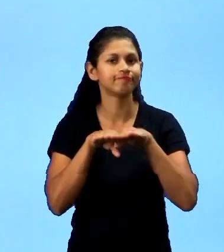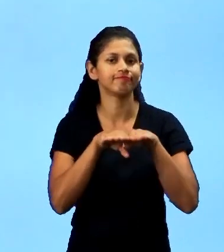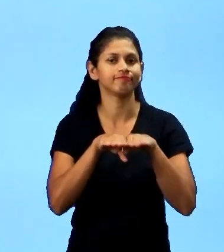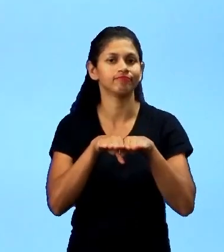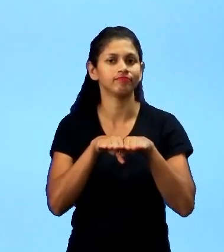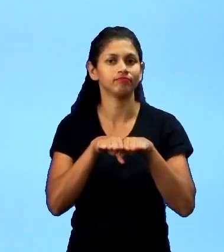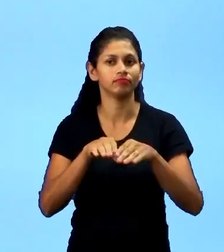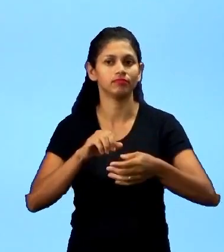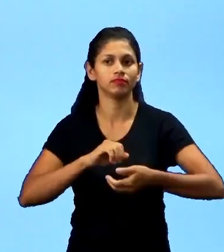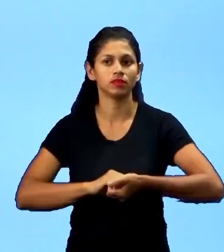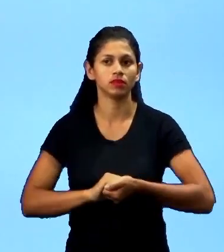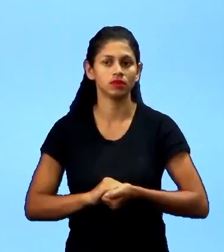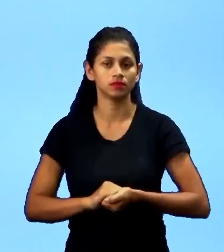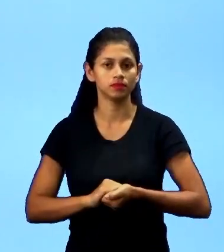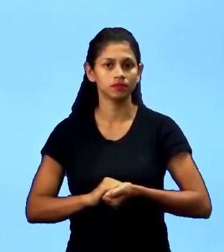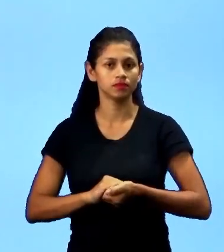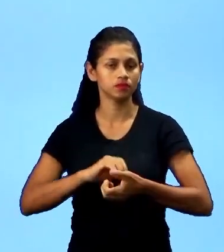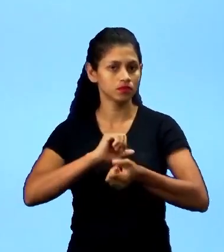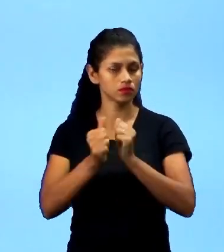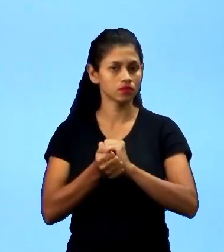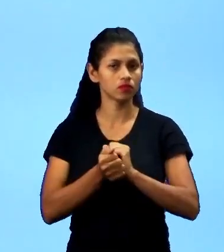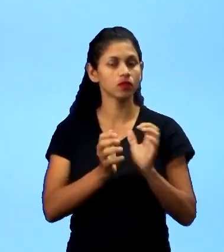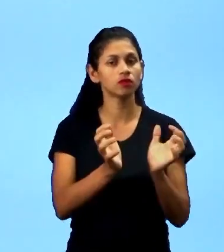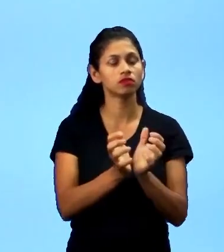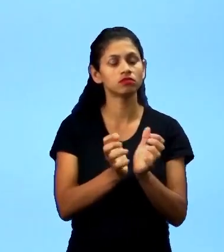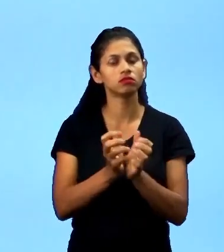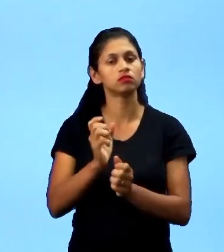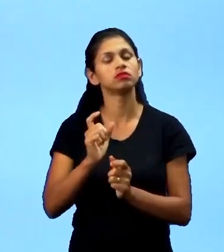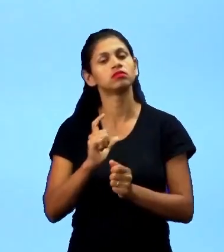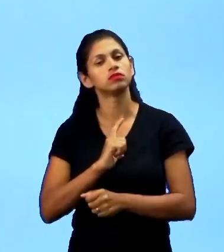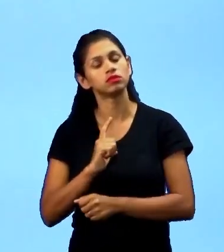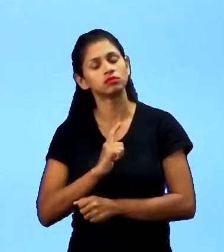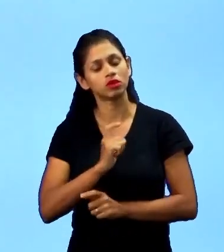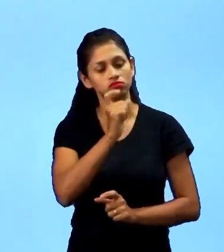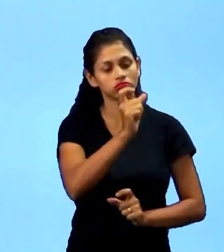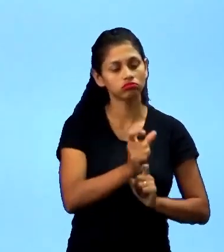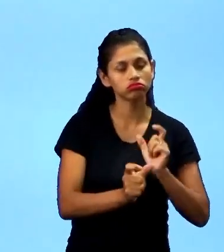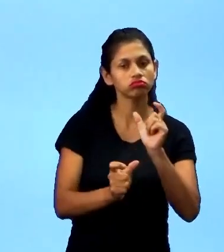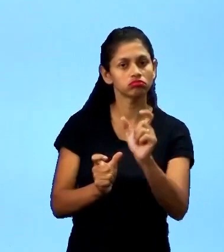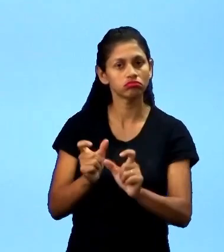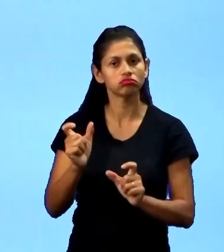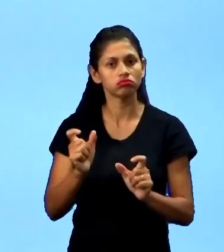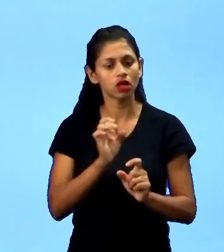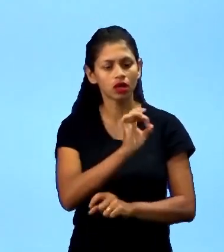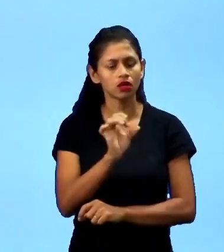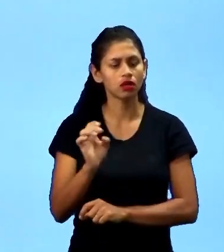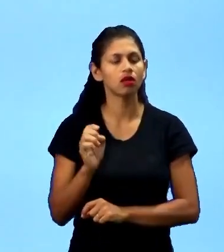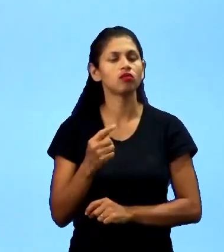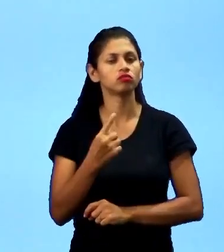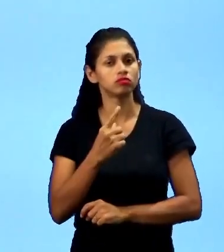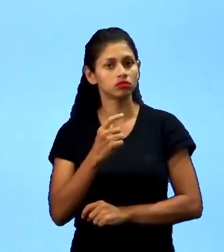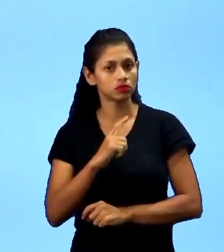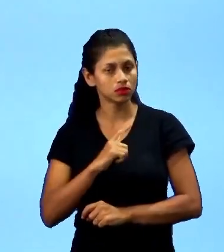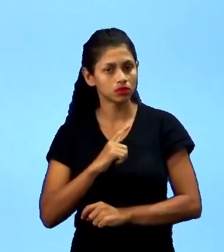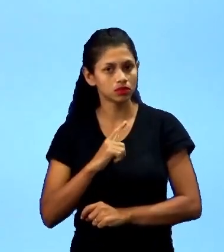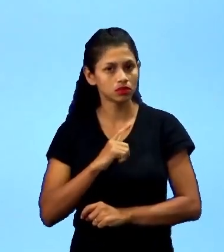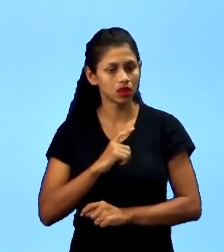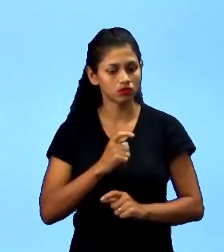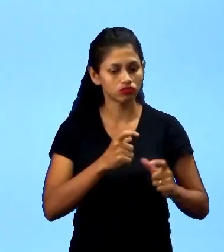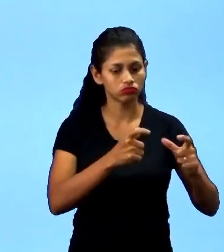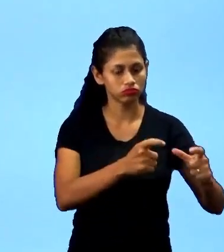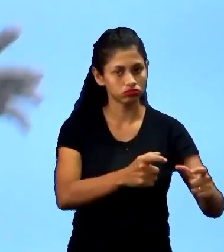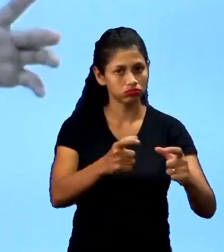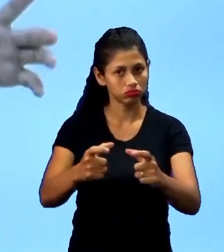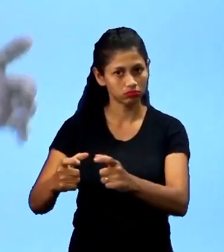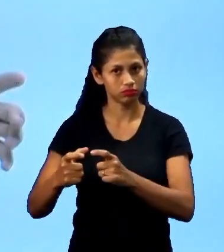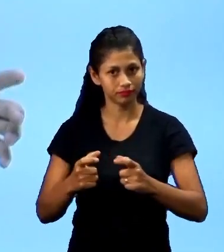um esporte coletivo, ele tem indivíduos. Cada indivíduo tem sua função, mas dando oportunidades iguais, independente de